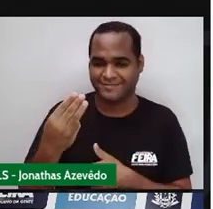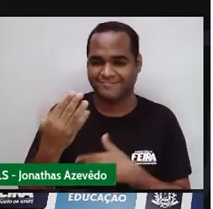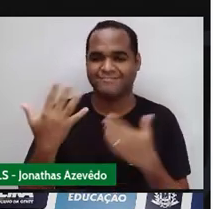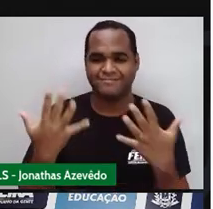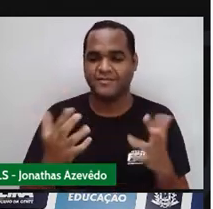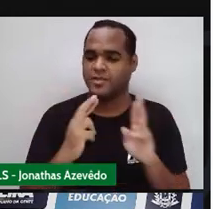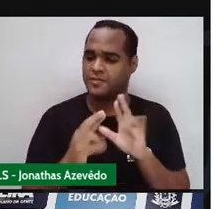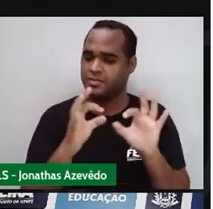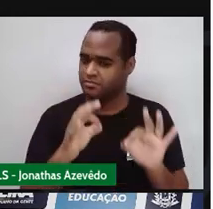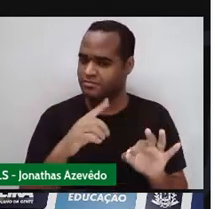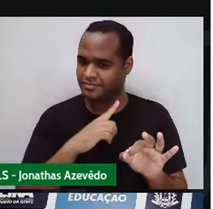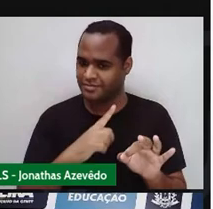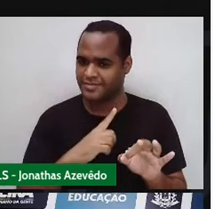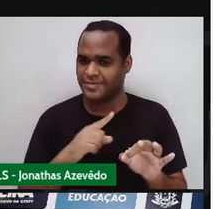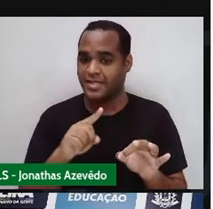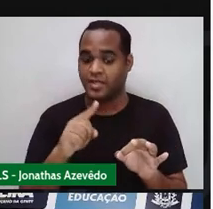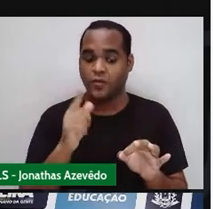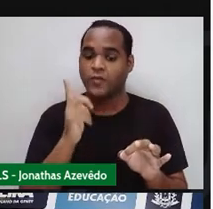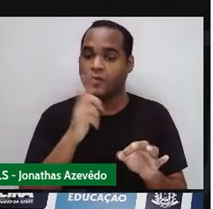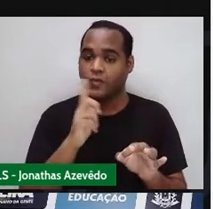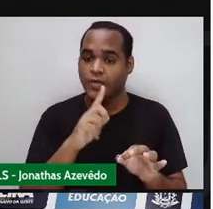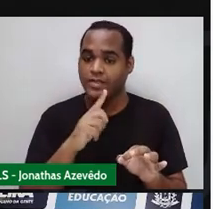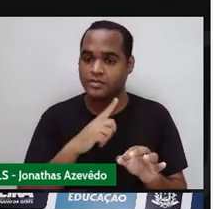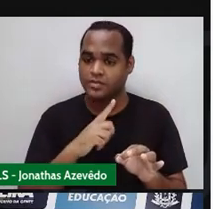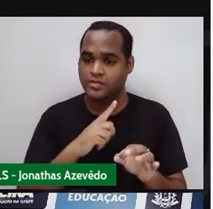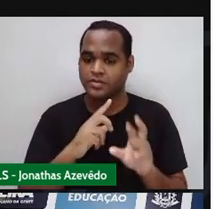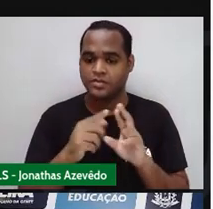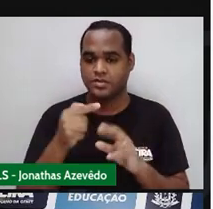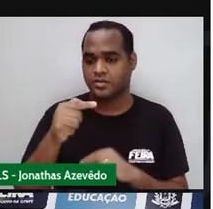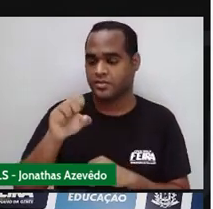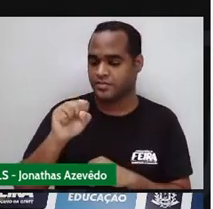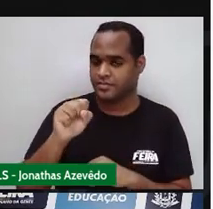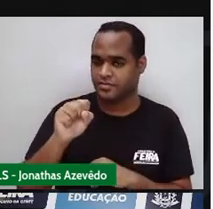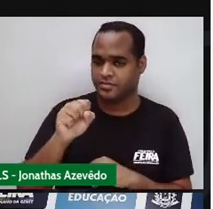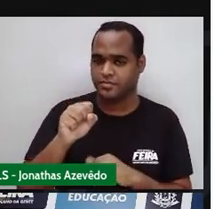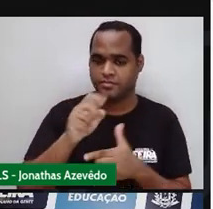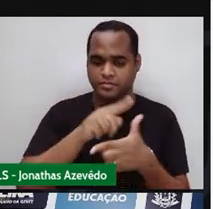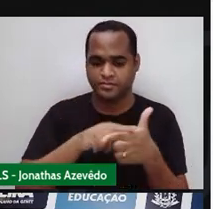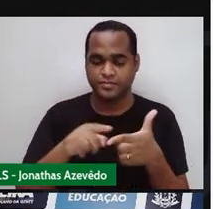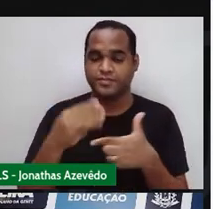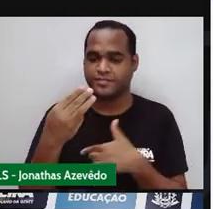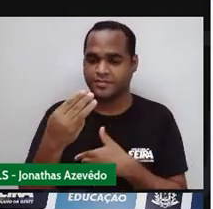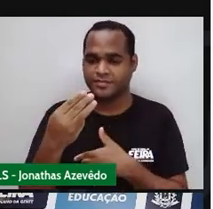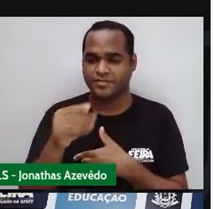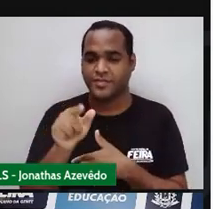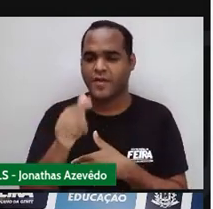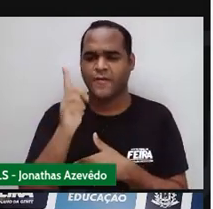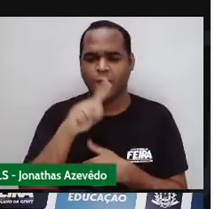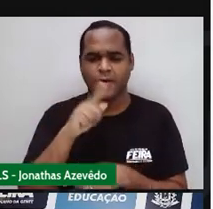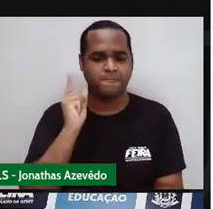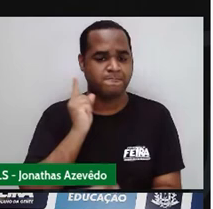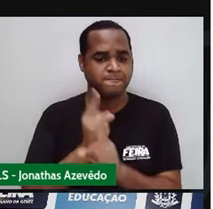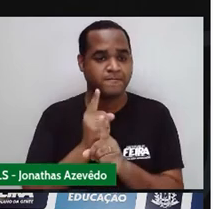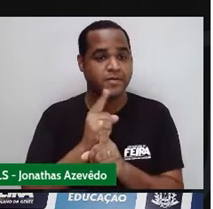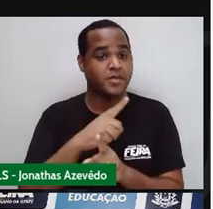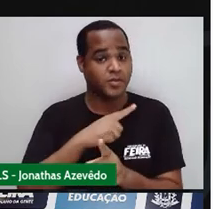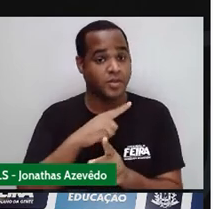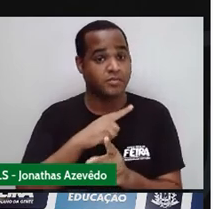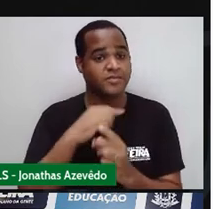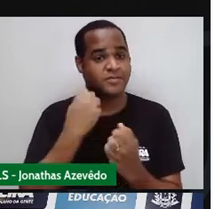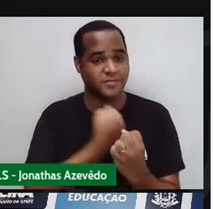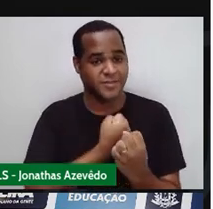Tá? Quando você fizer aí Faz aí 78 dividido por 3 Você acha o número do meio